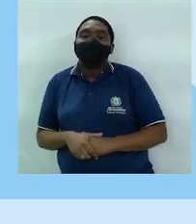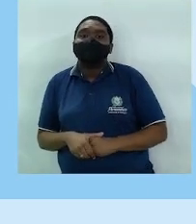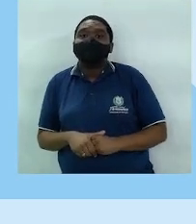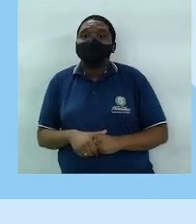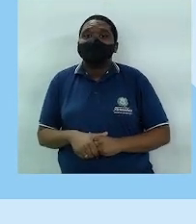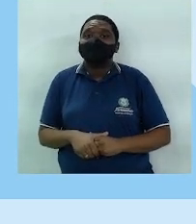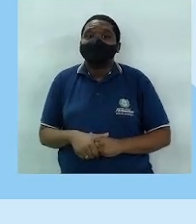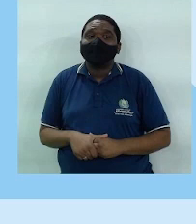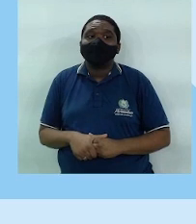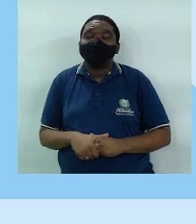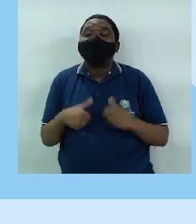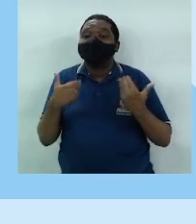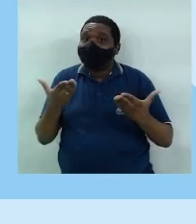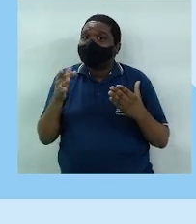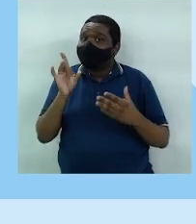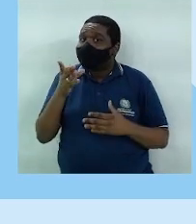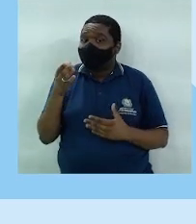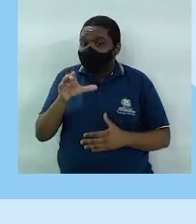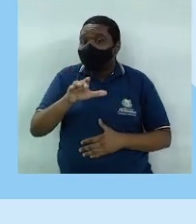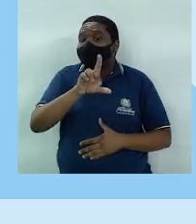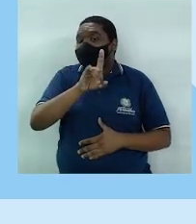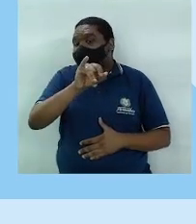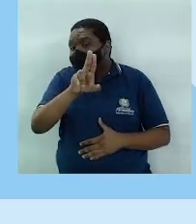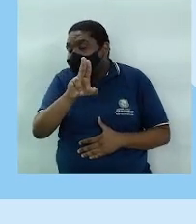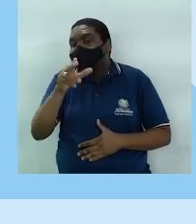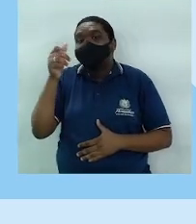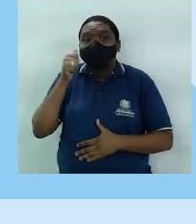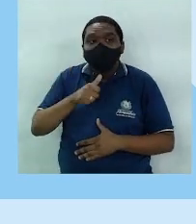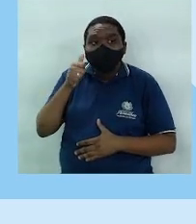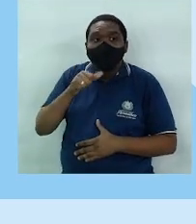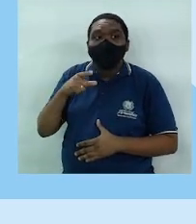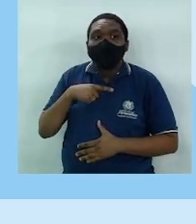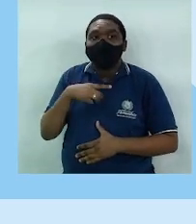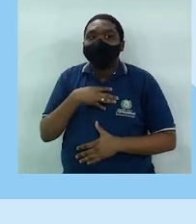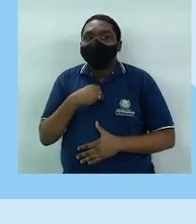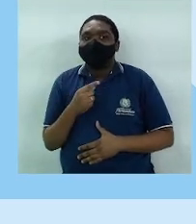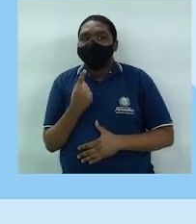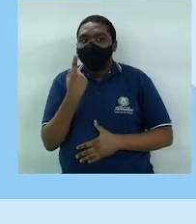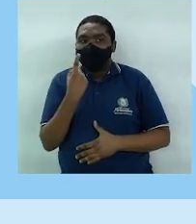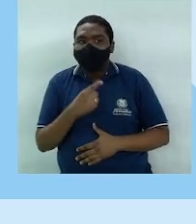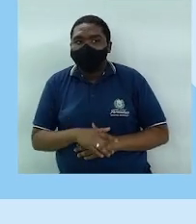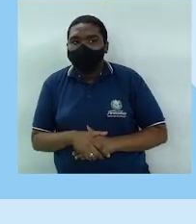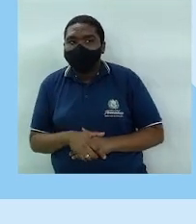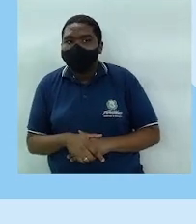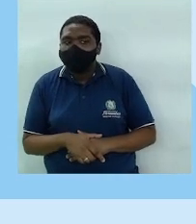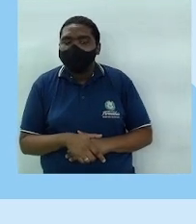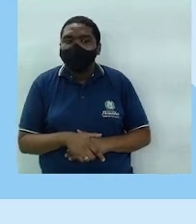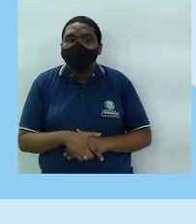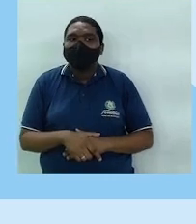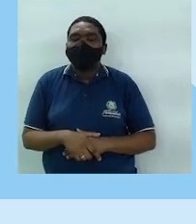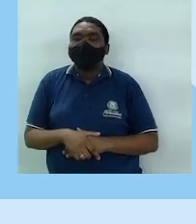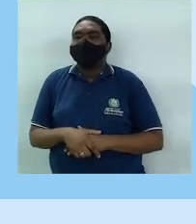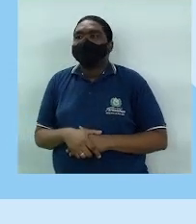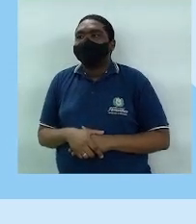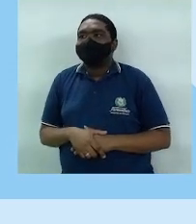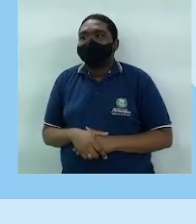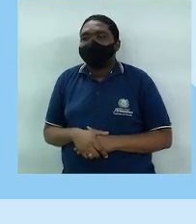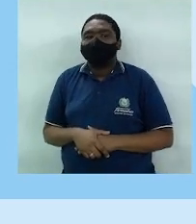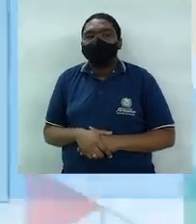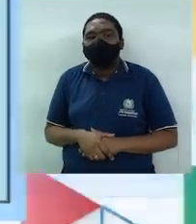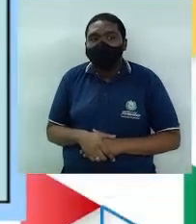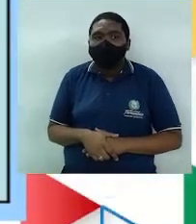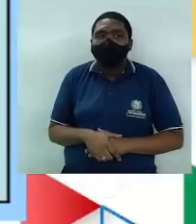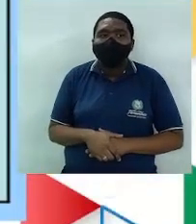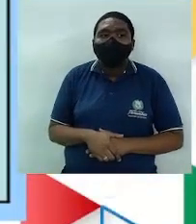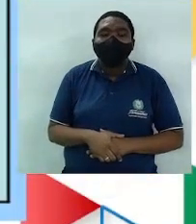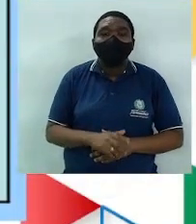só deve ser colocado o DIU em mulheres que já tinham pelo menos um filho. Tá certo? Vamos lá. tela. Depois